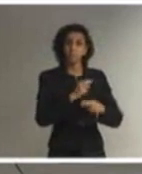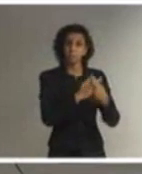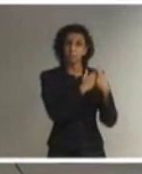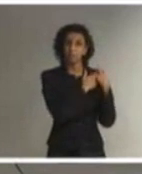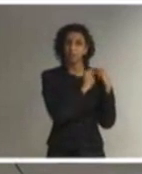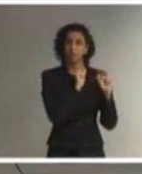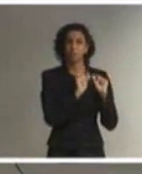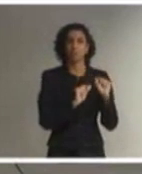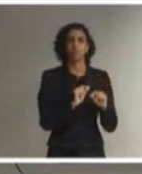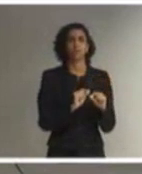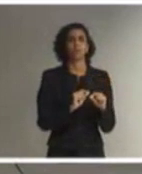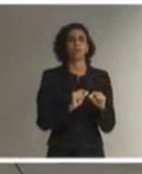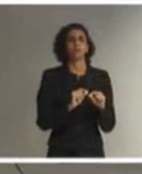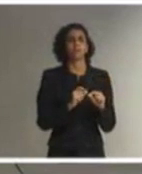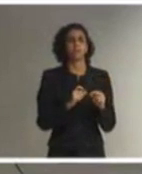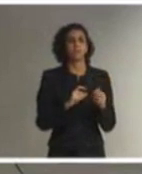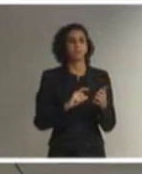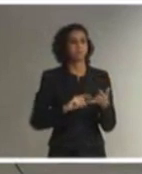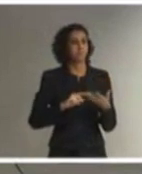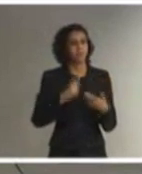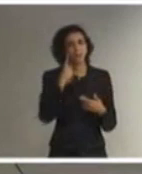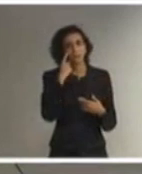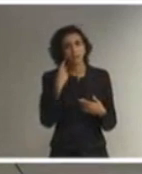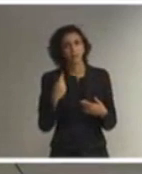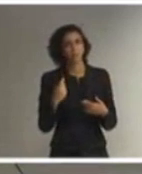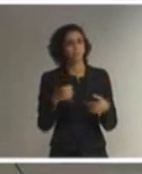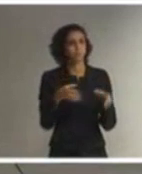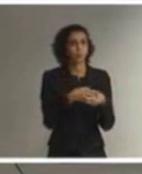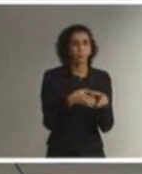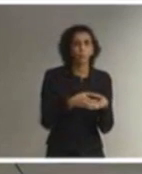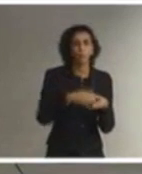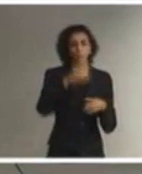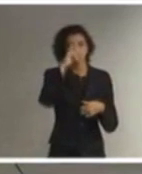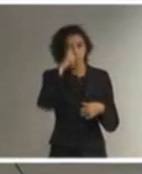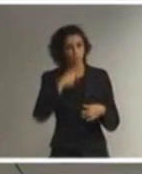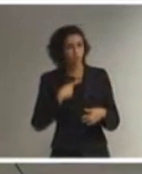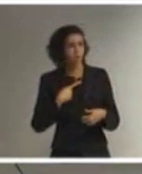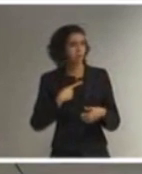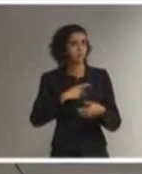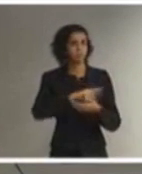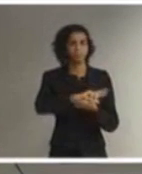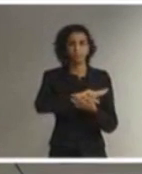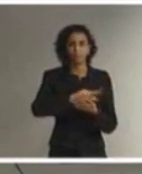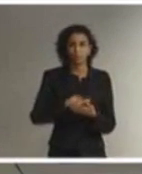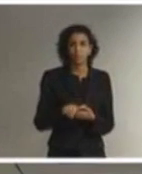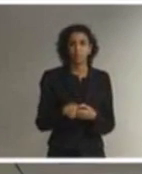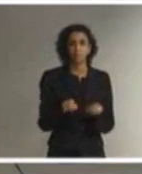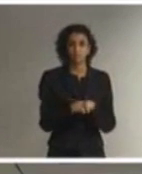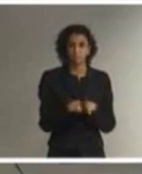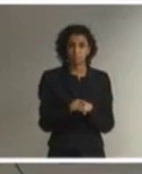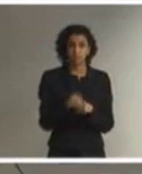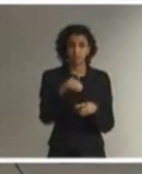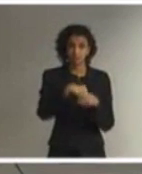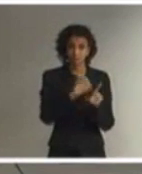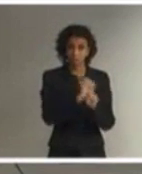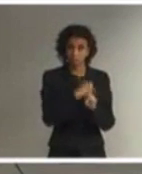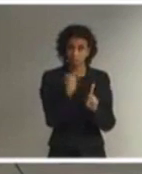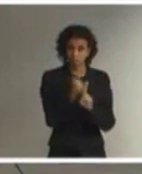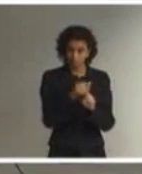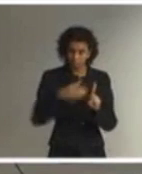interesses difusos, coletivos, individuais, homogêneos, individuais, indisponíveis da sociedade.